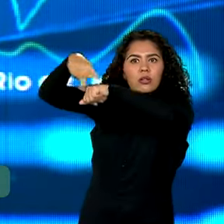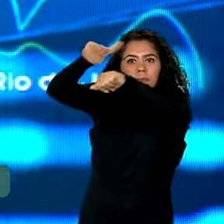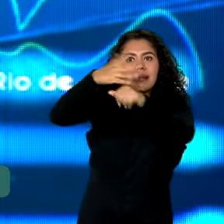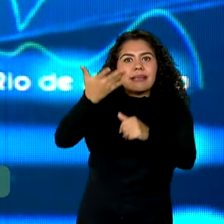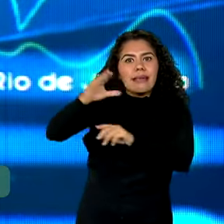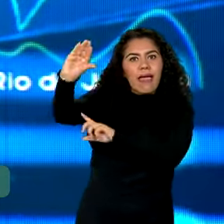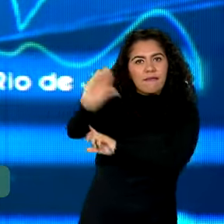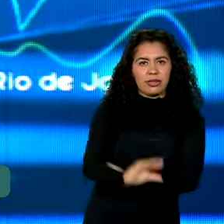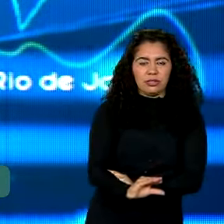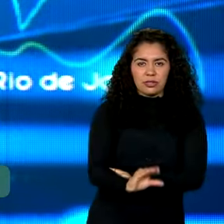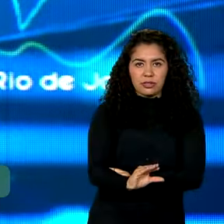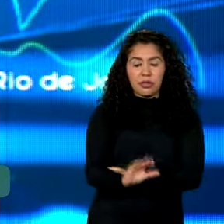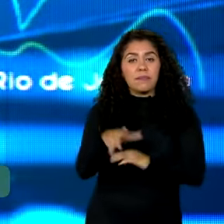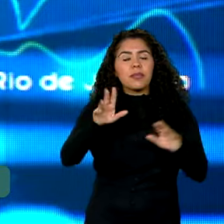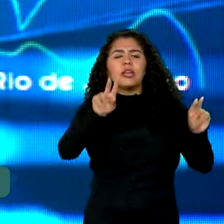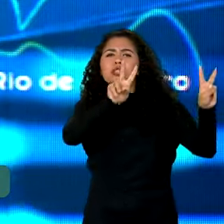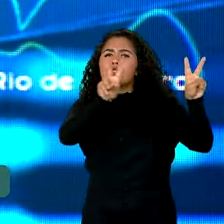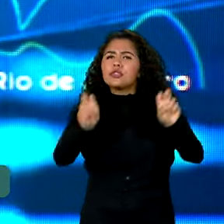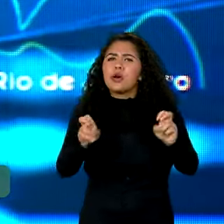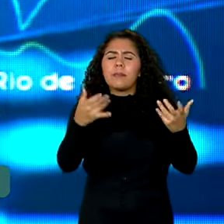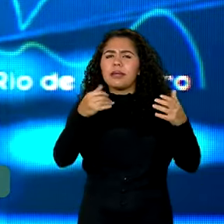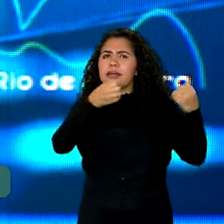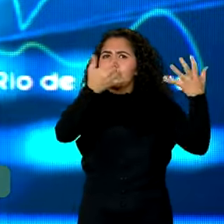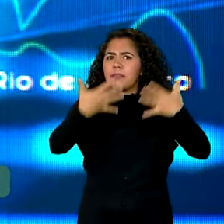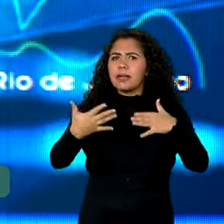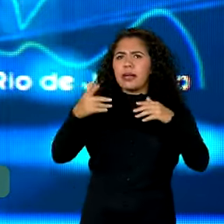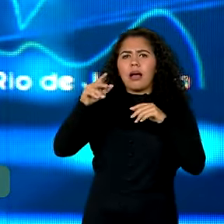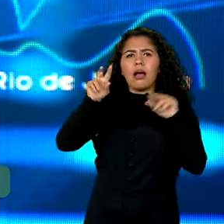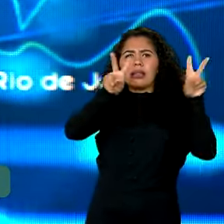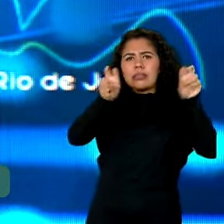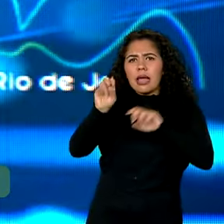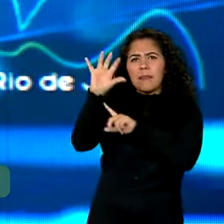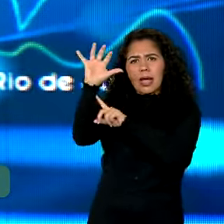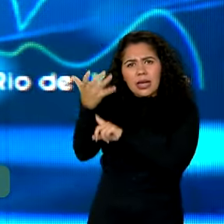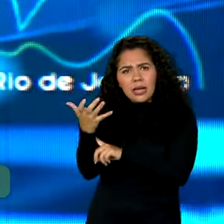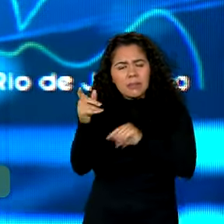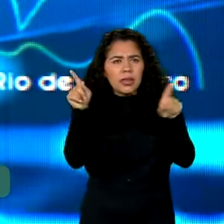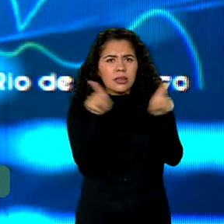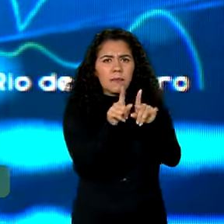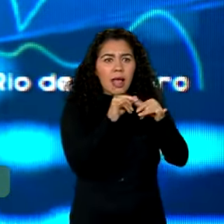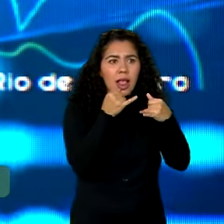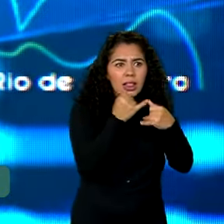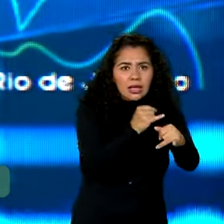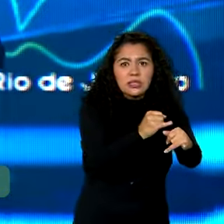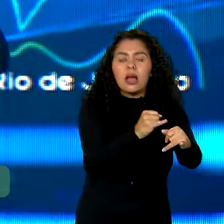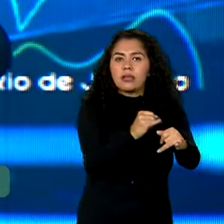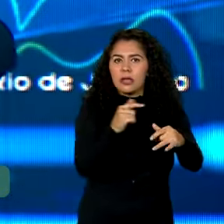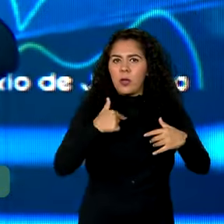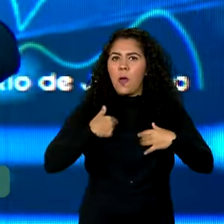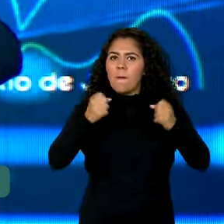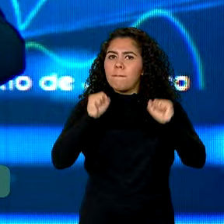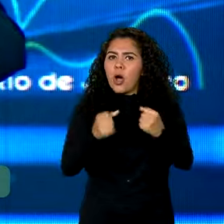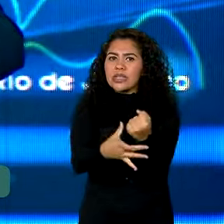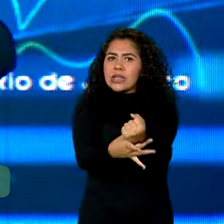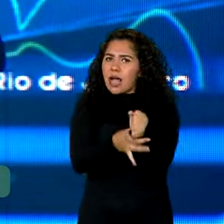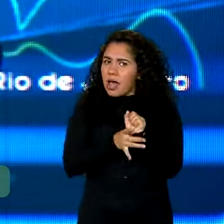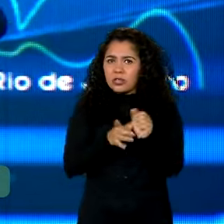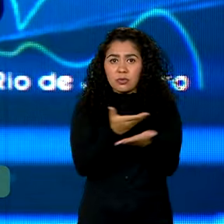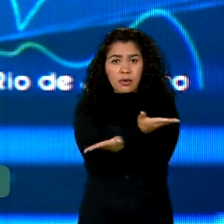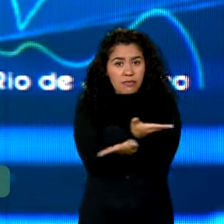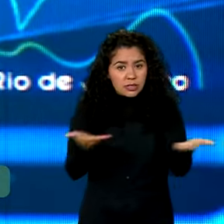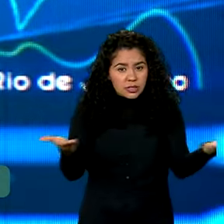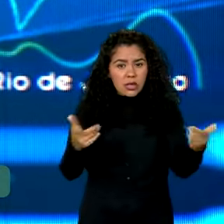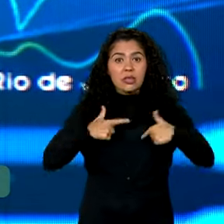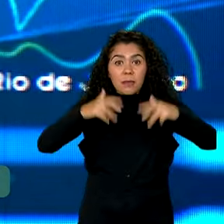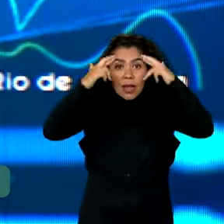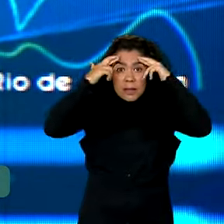Quando se fala da questão climática, quando se fala da questão energética, eu posso assegurar para vocês com todo o respeito